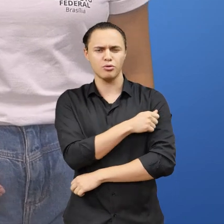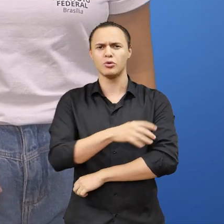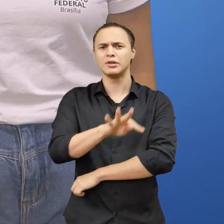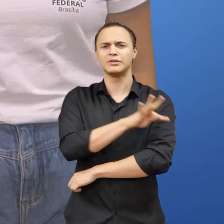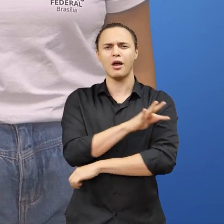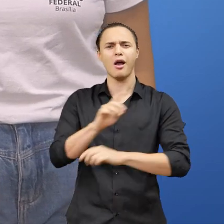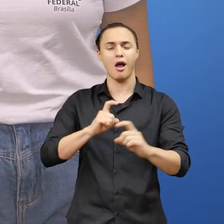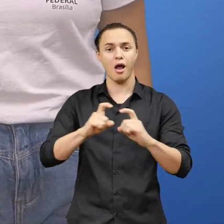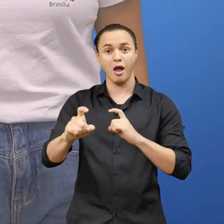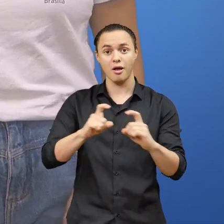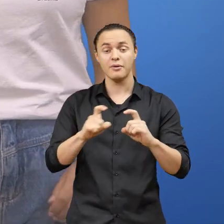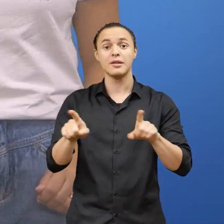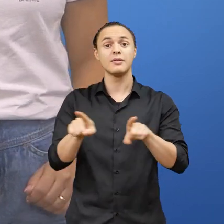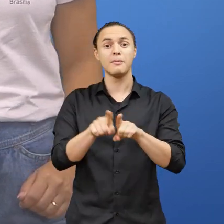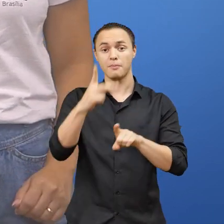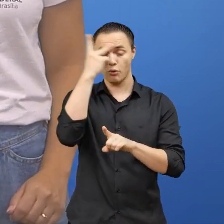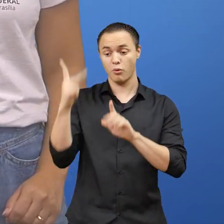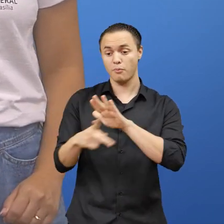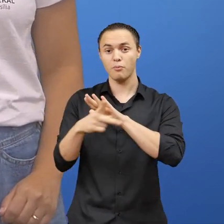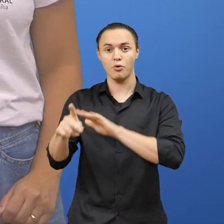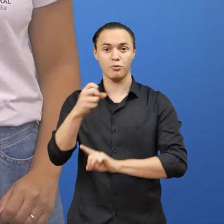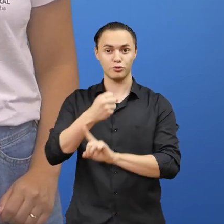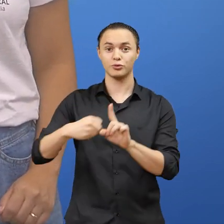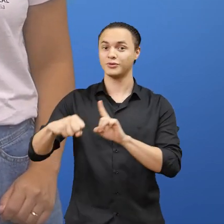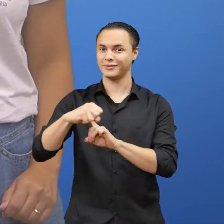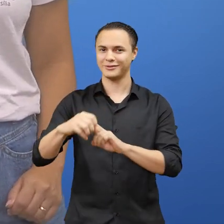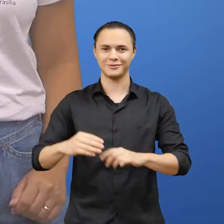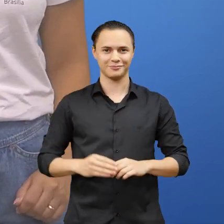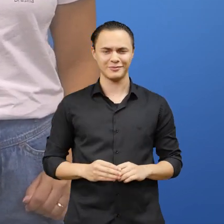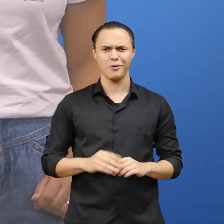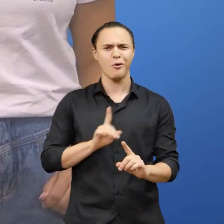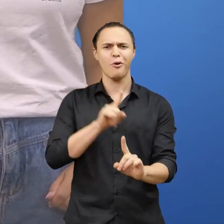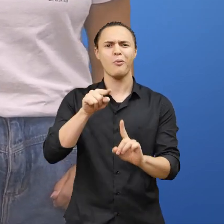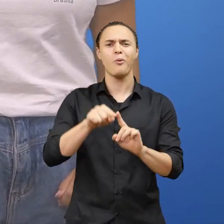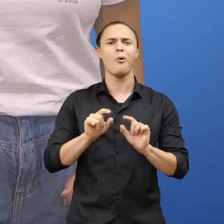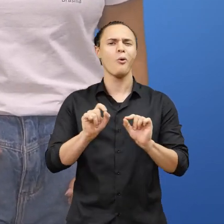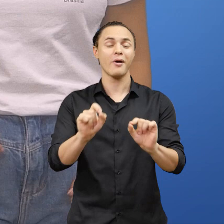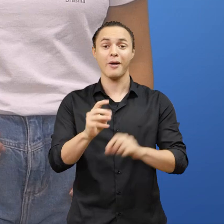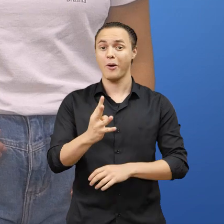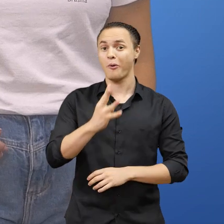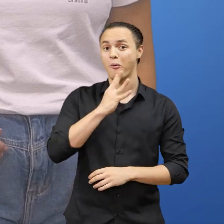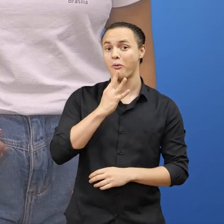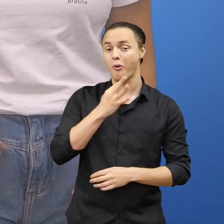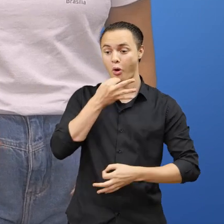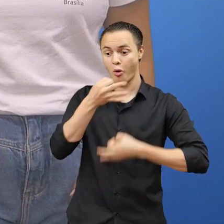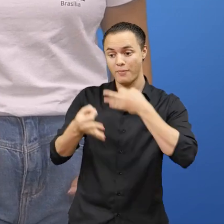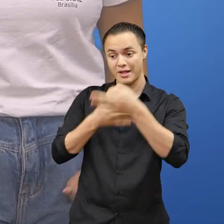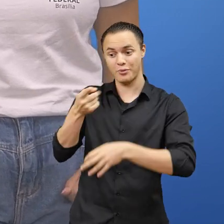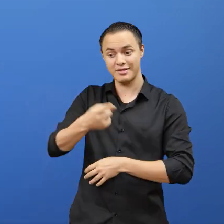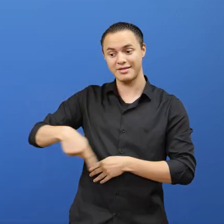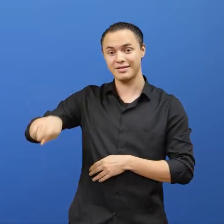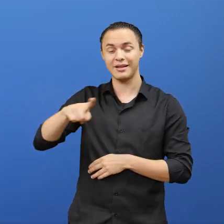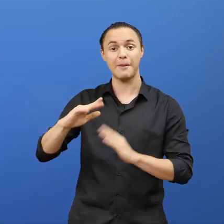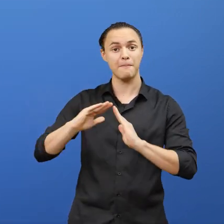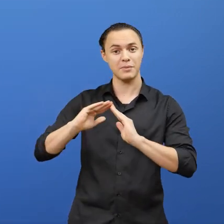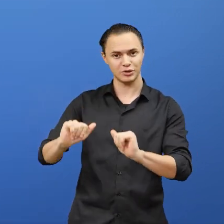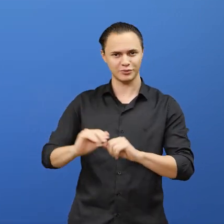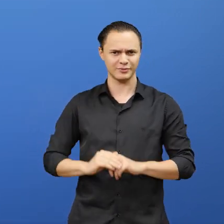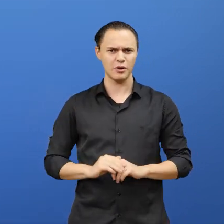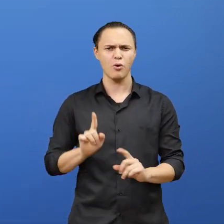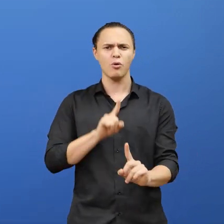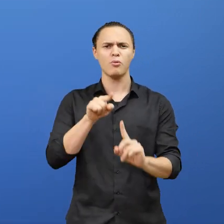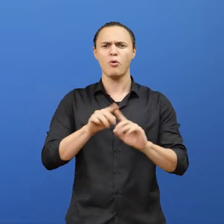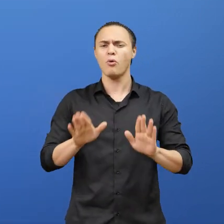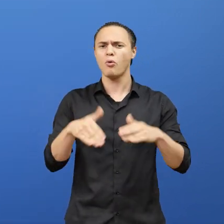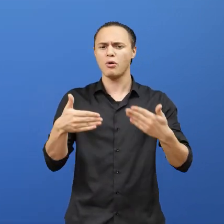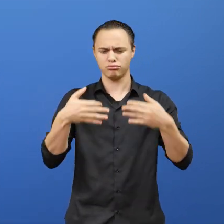técnicos administrativos e representantes da sociedade civil, com a finalidade de conhecer suas opiniões e demandas, tendo como objetivo